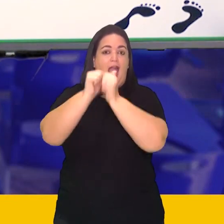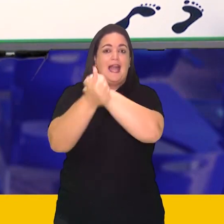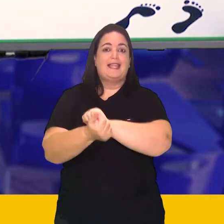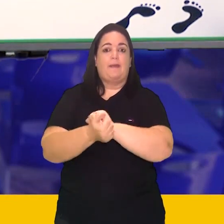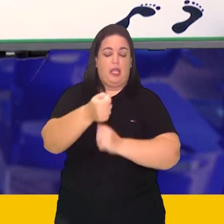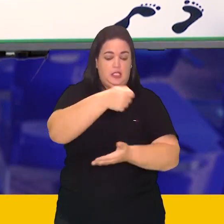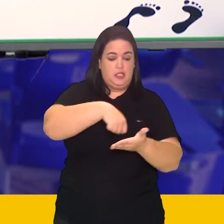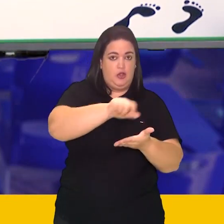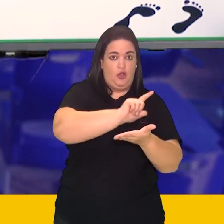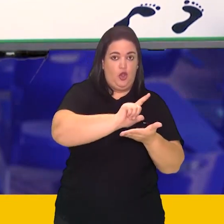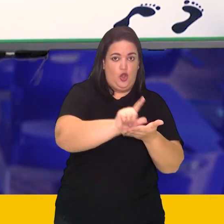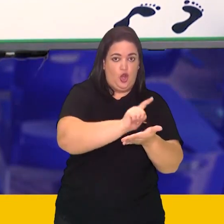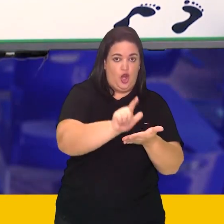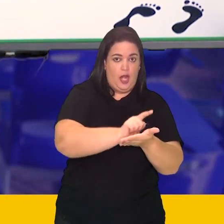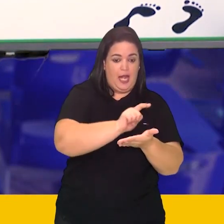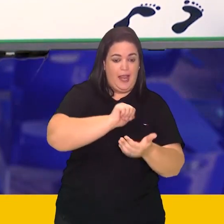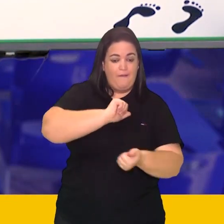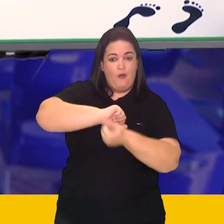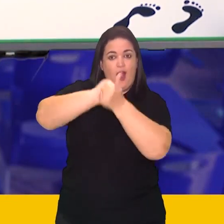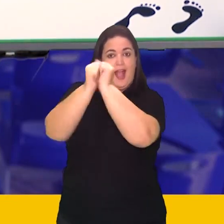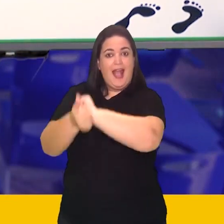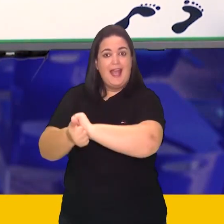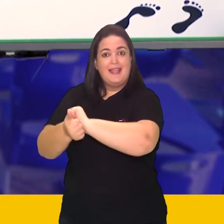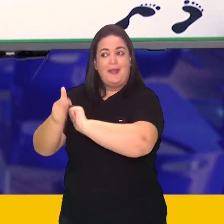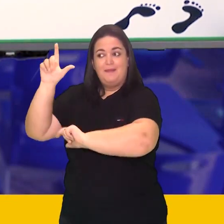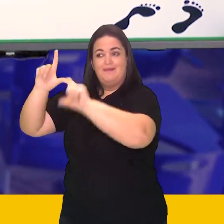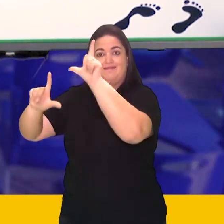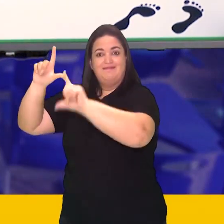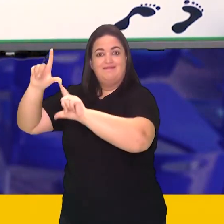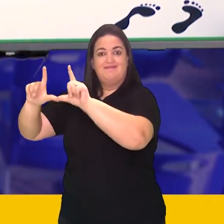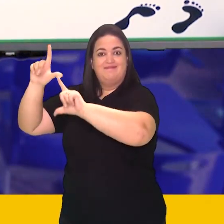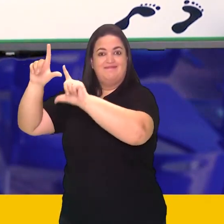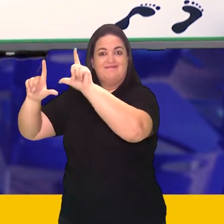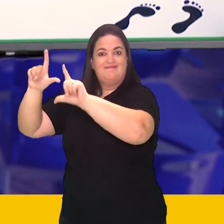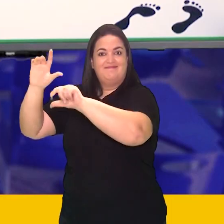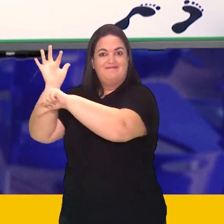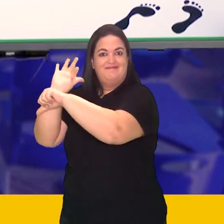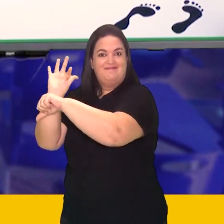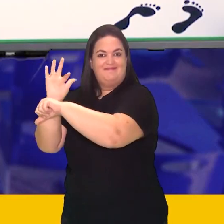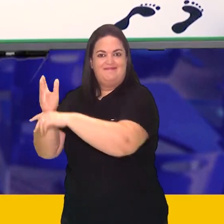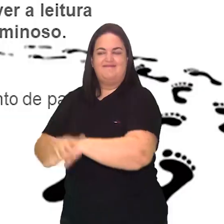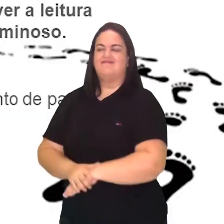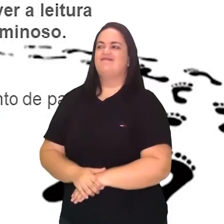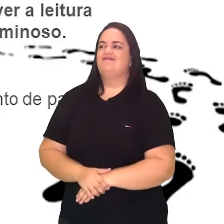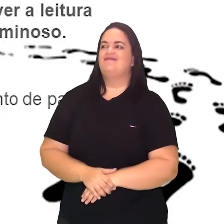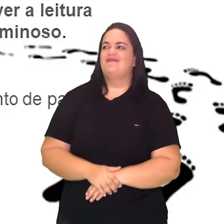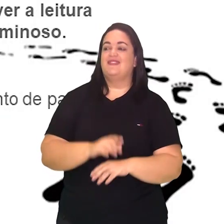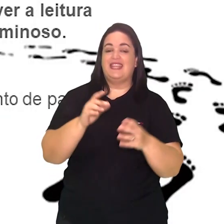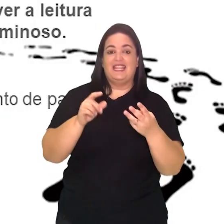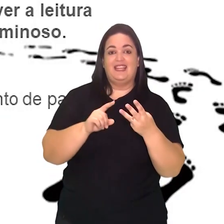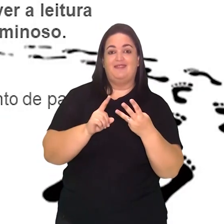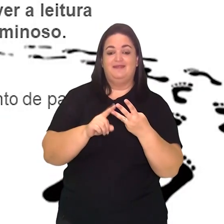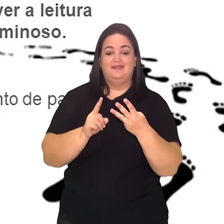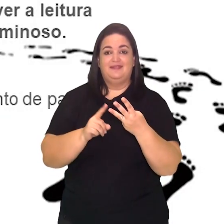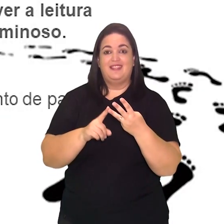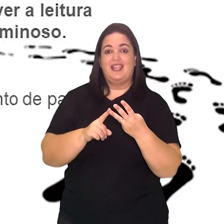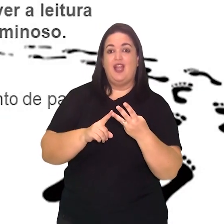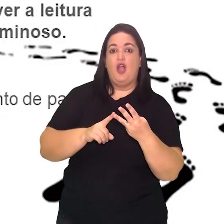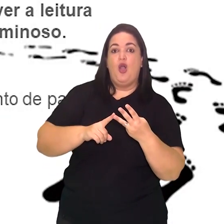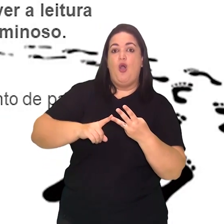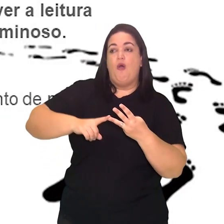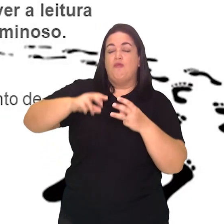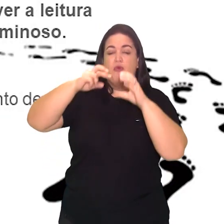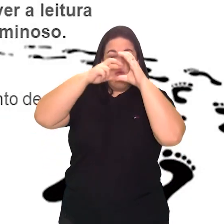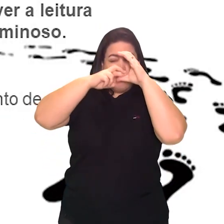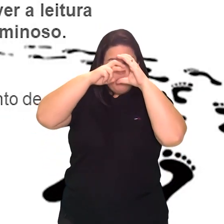relativamente recente. Convido vocês a assistir. O detetive criado pela imaginação da Agatha Christie,